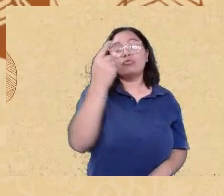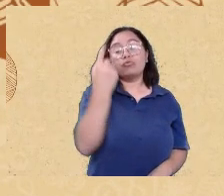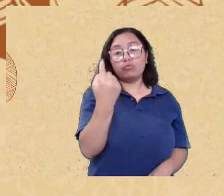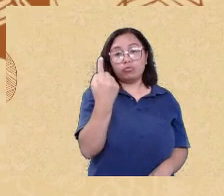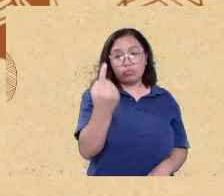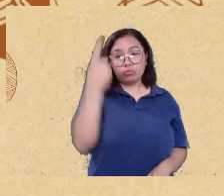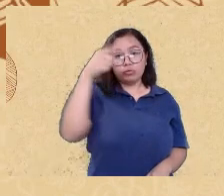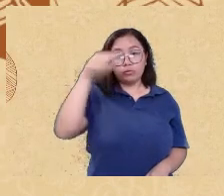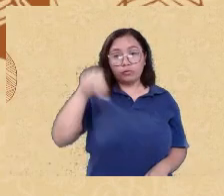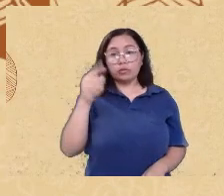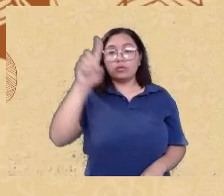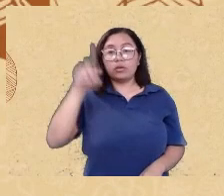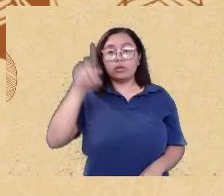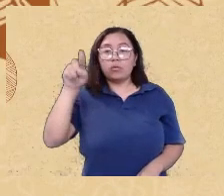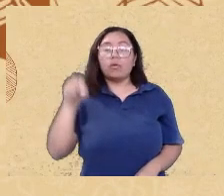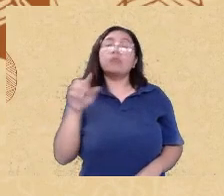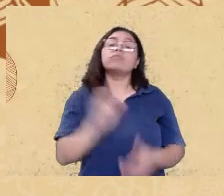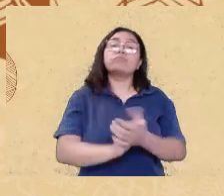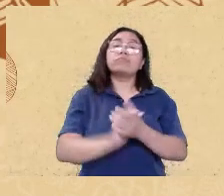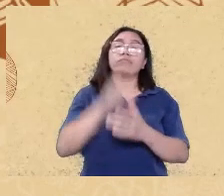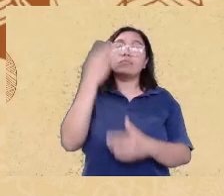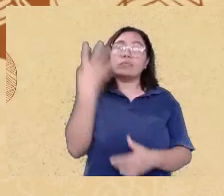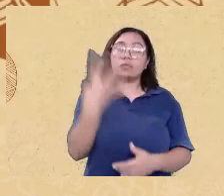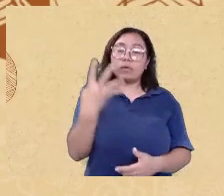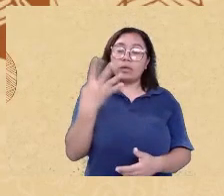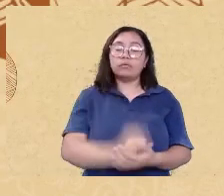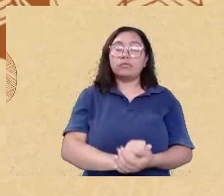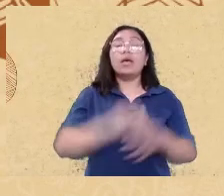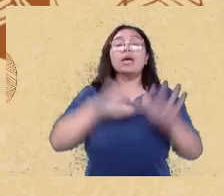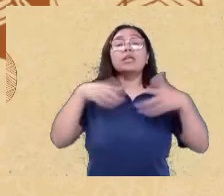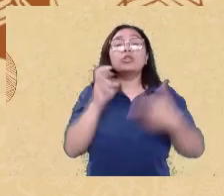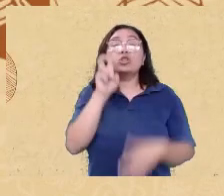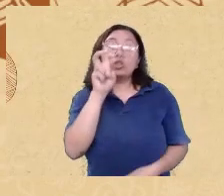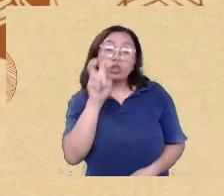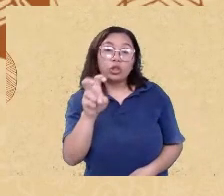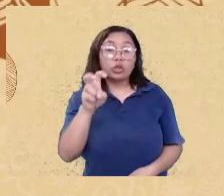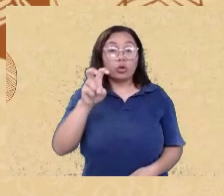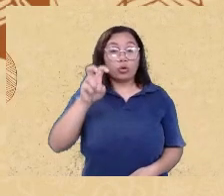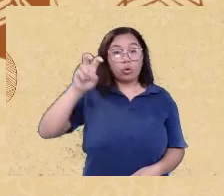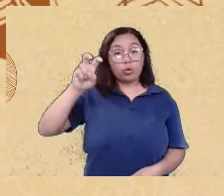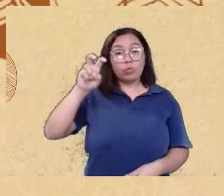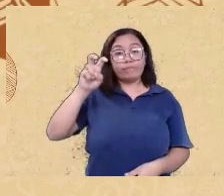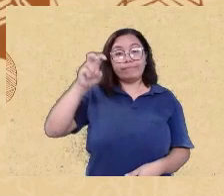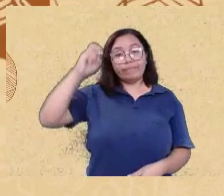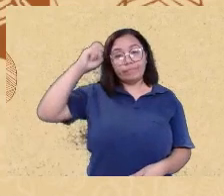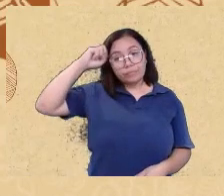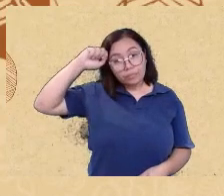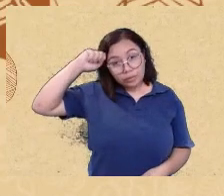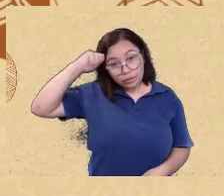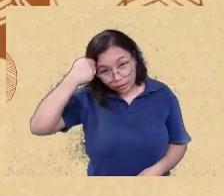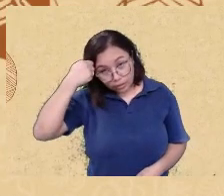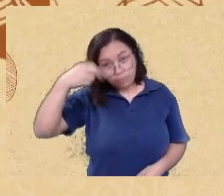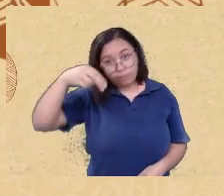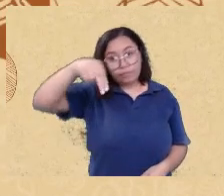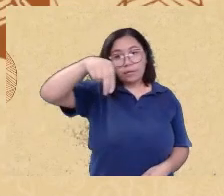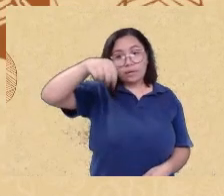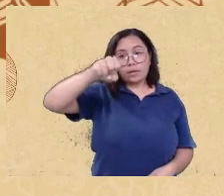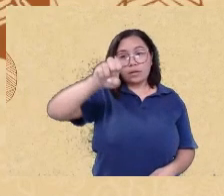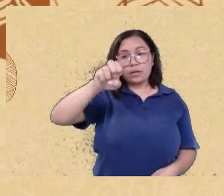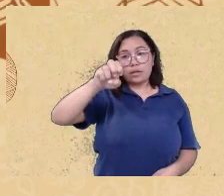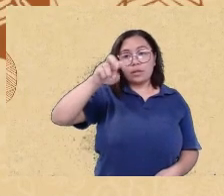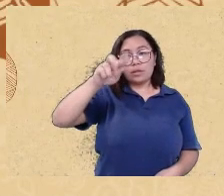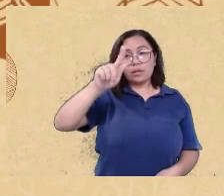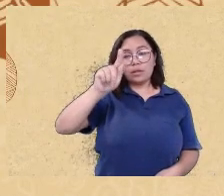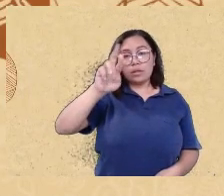negro apareceu cinco ocorrências representando 1,1% pardo 7